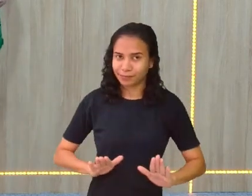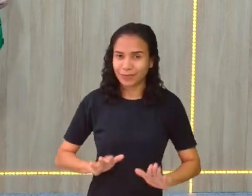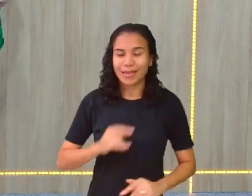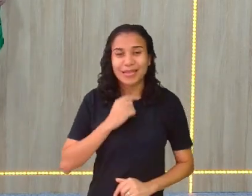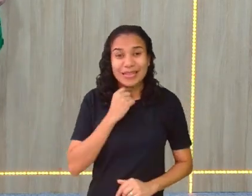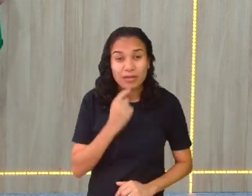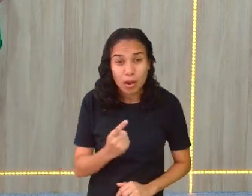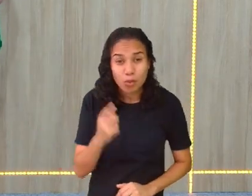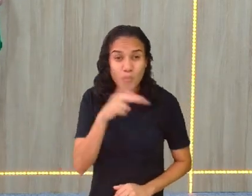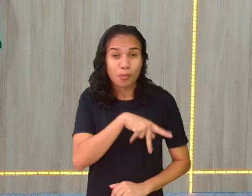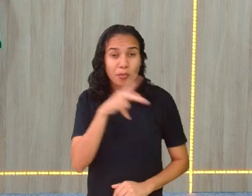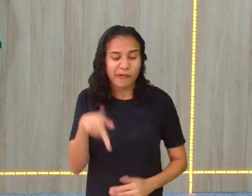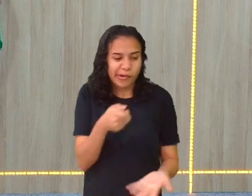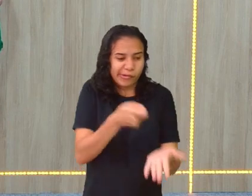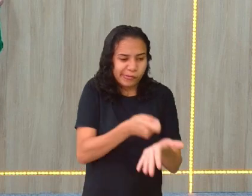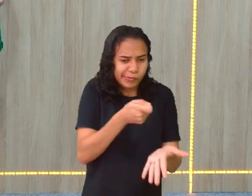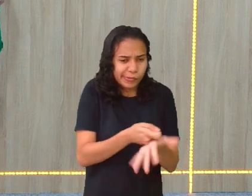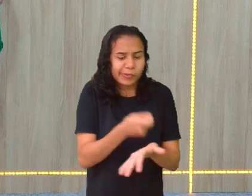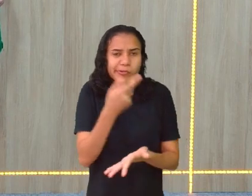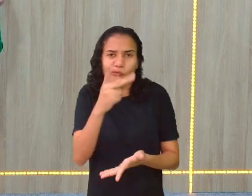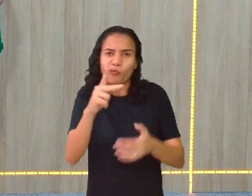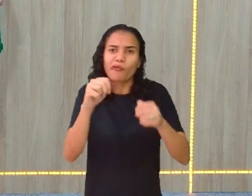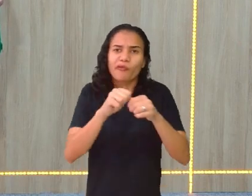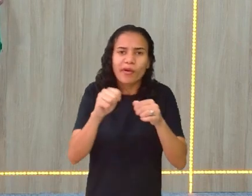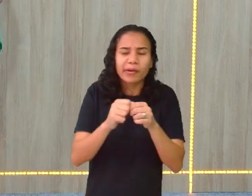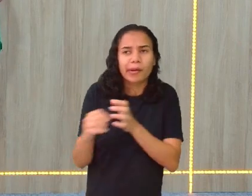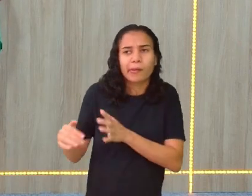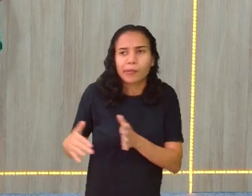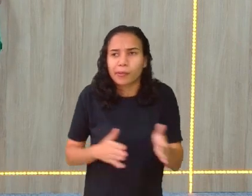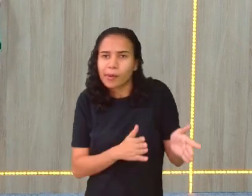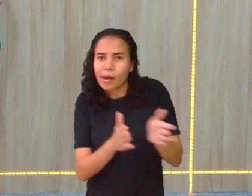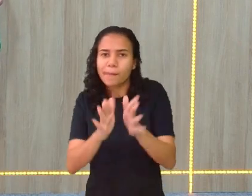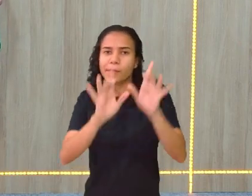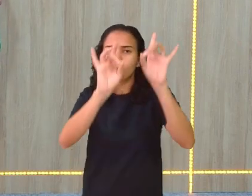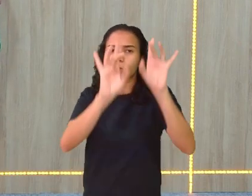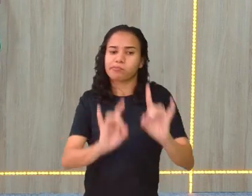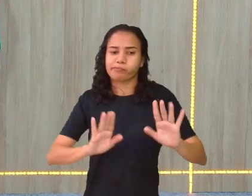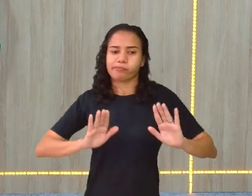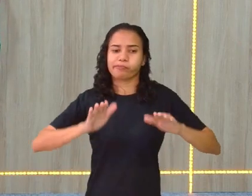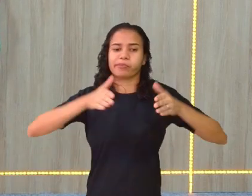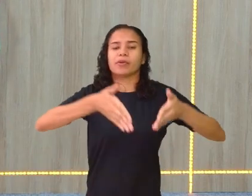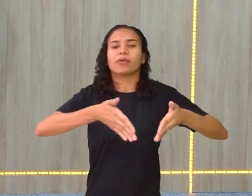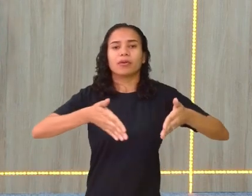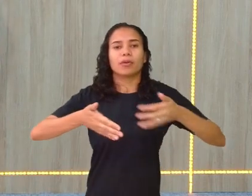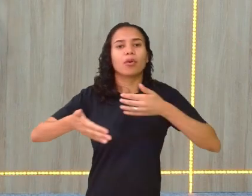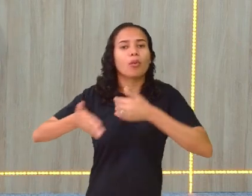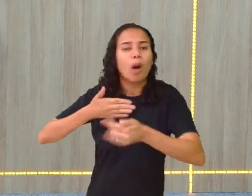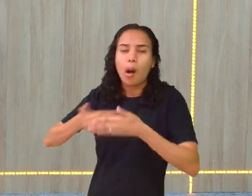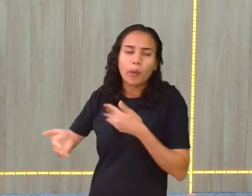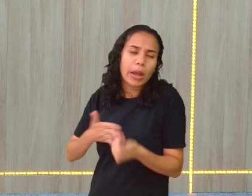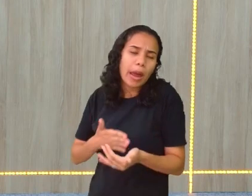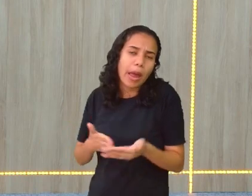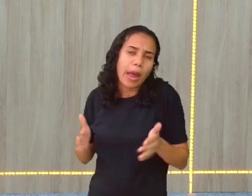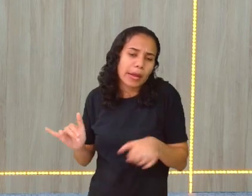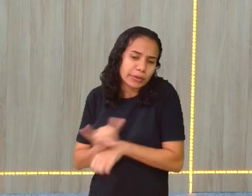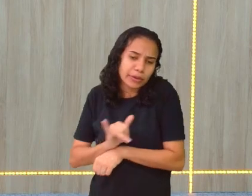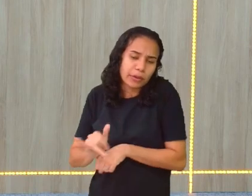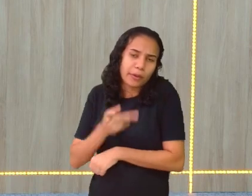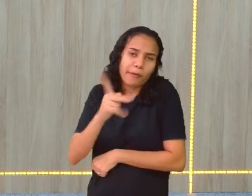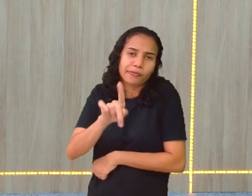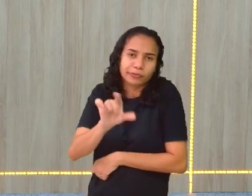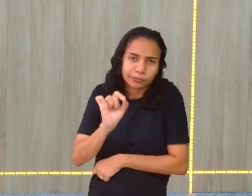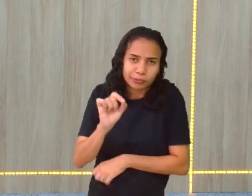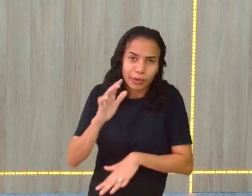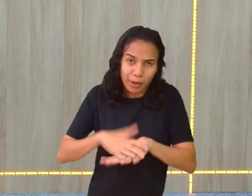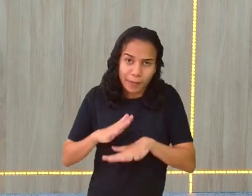Nenhum professor vai exigir que você faça um caminho específico. Qualquer caminho matematicamente